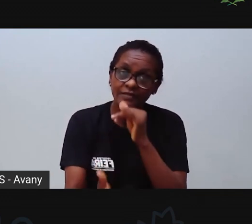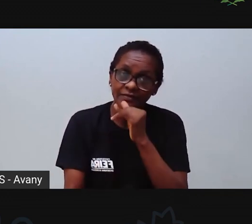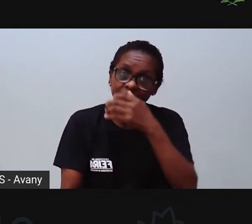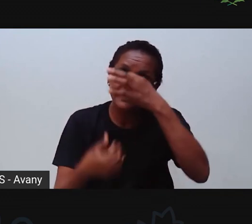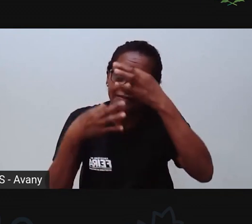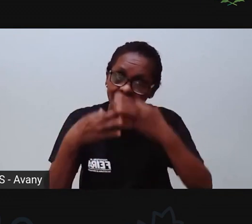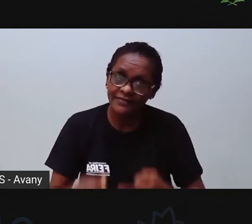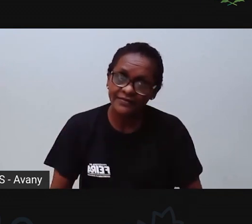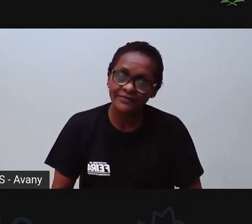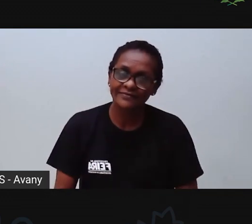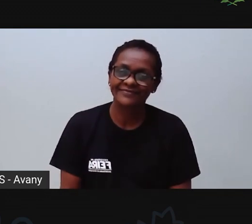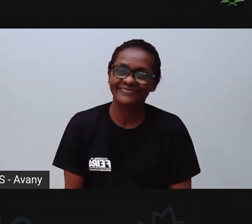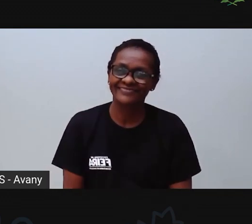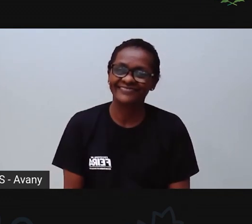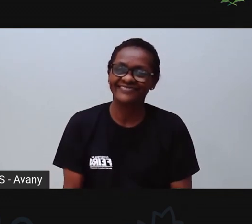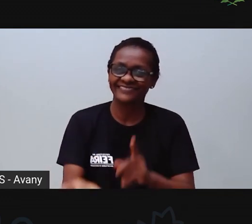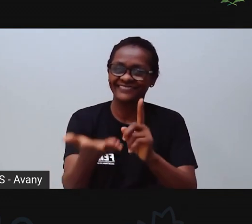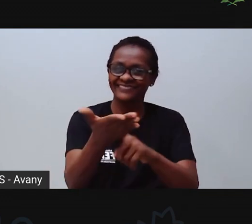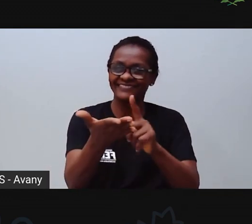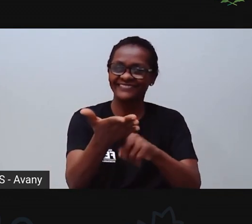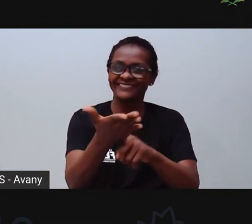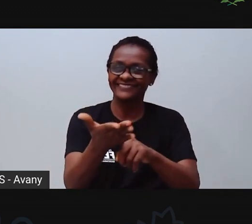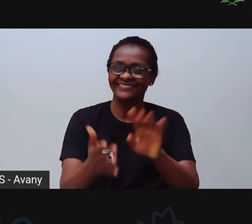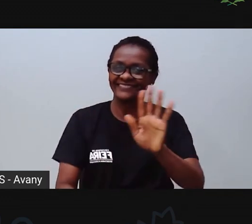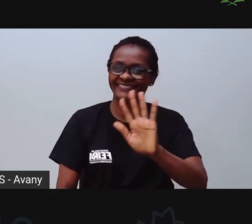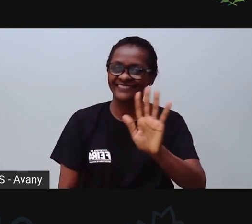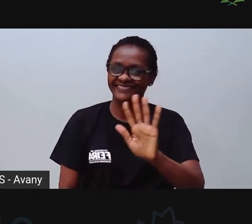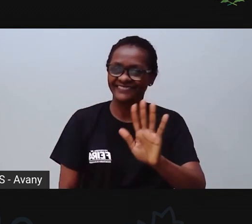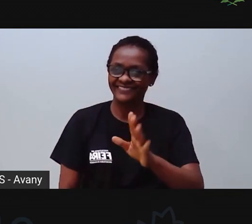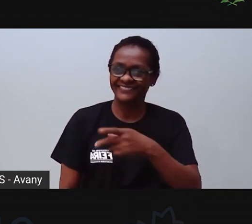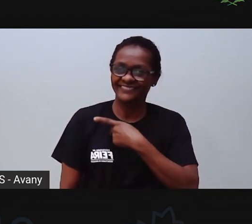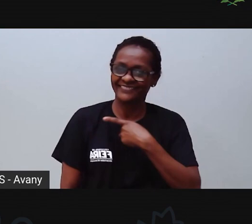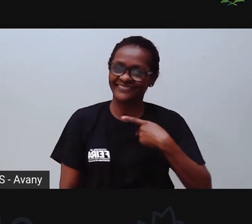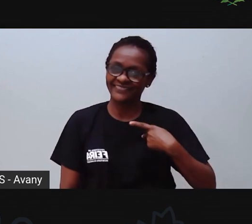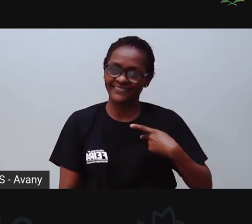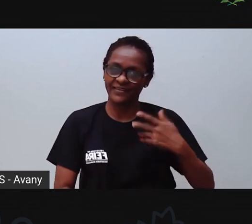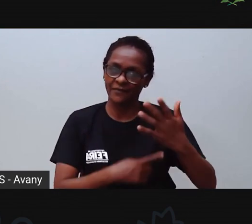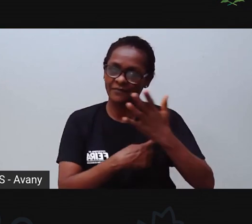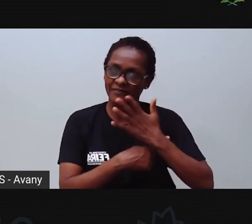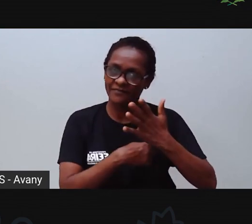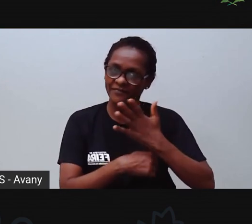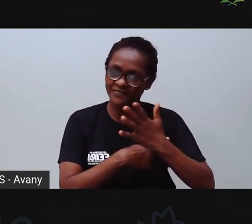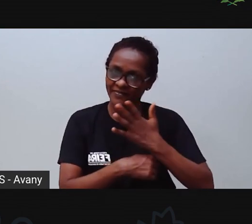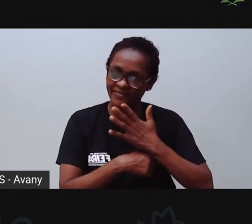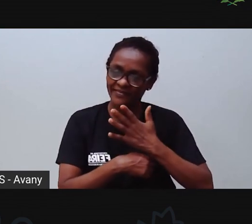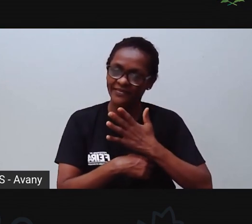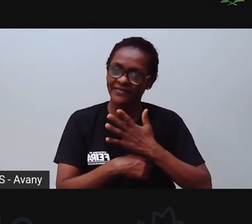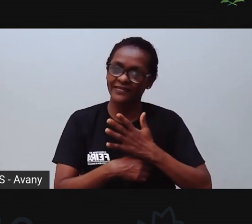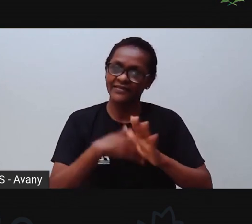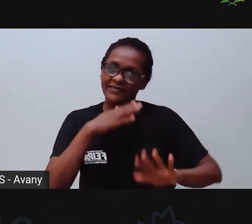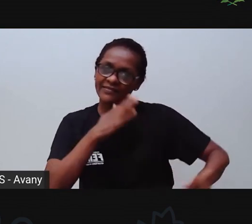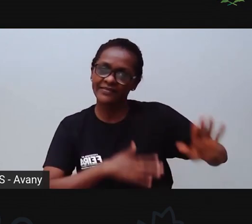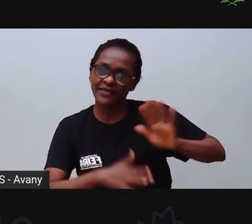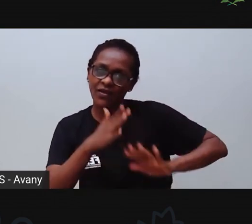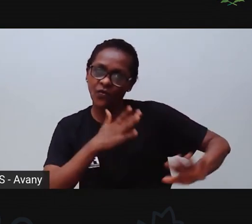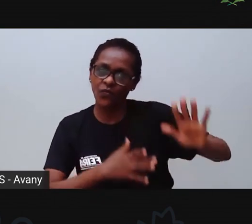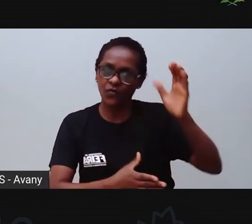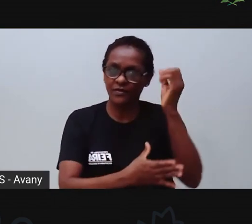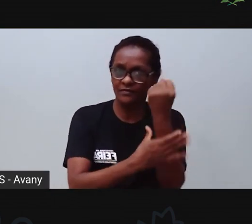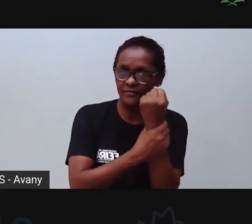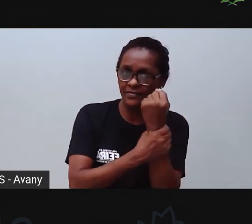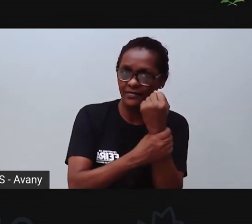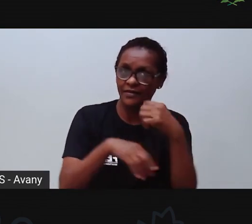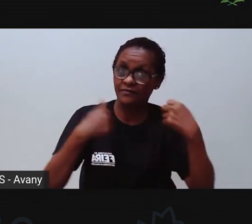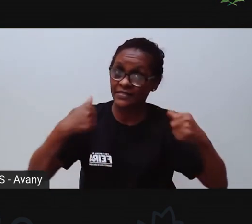Combinado, gente? Então, ó, fiquem bem, protegidos no lar de vocês, se cuidem, evitem